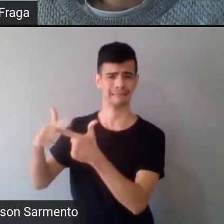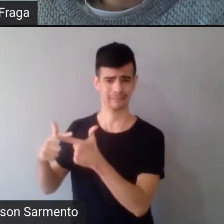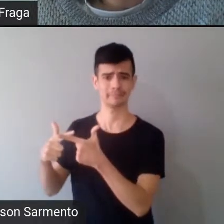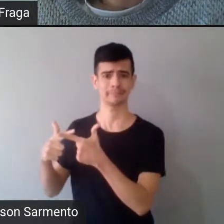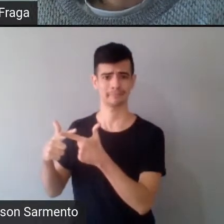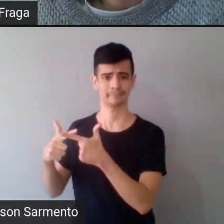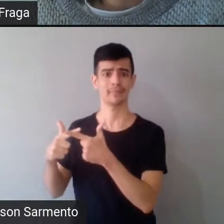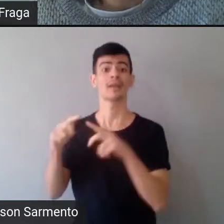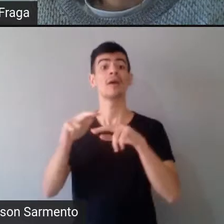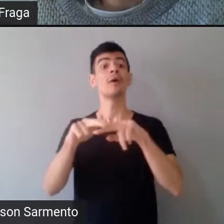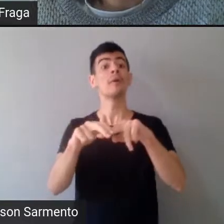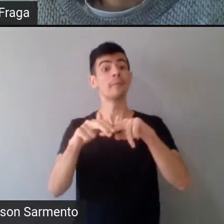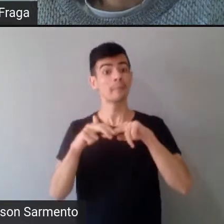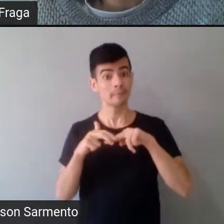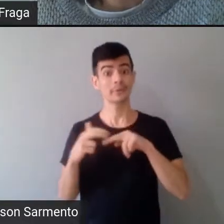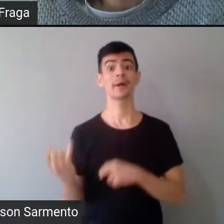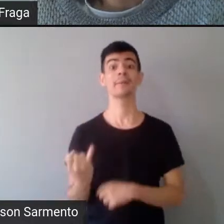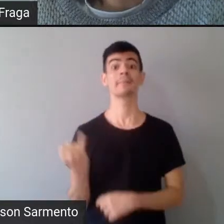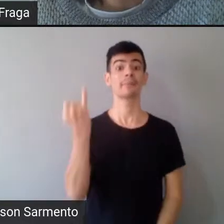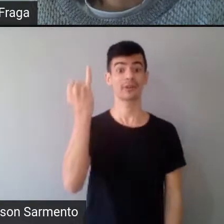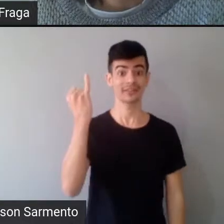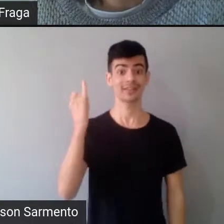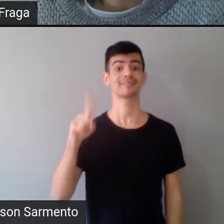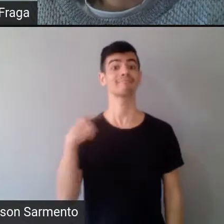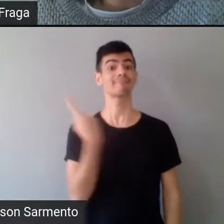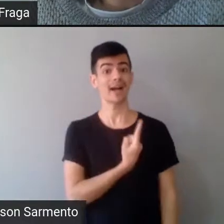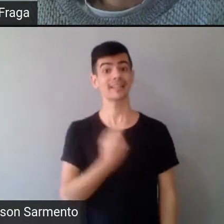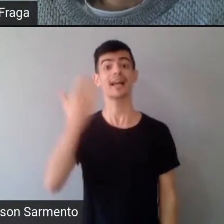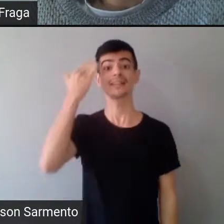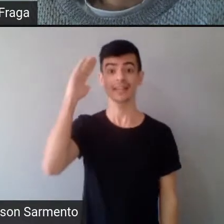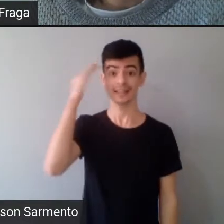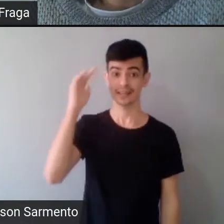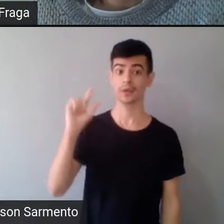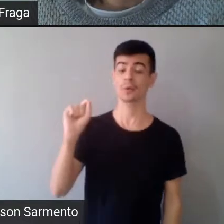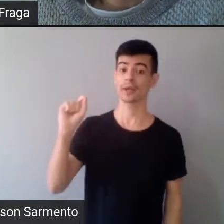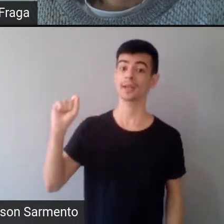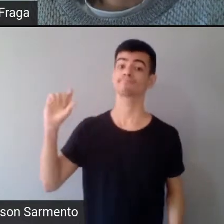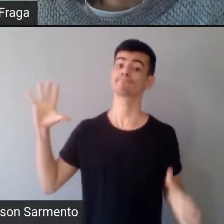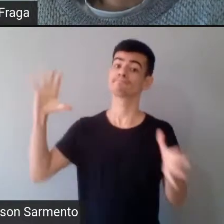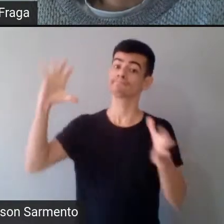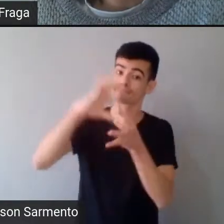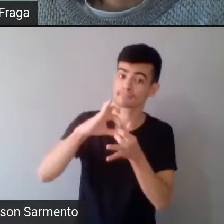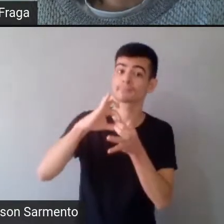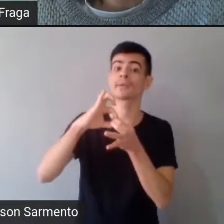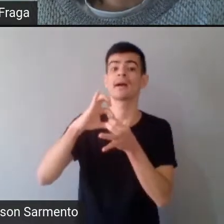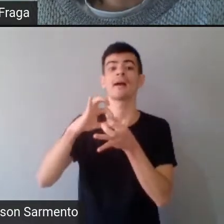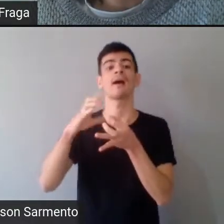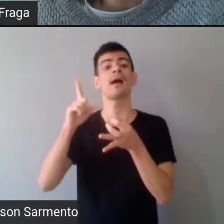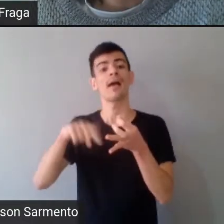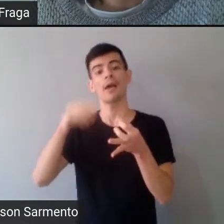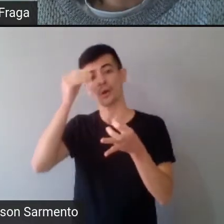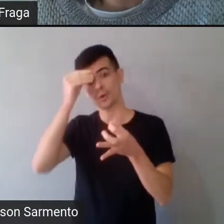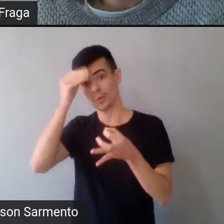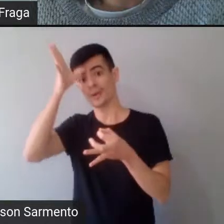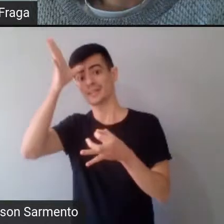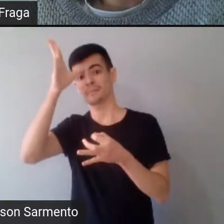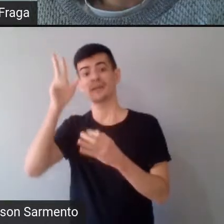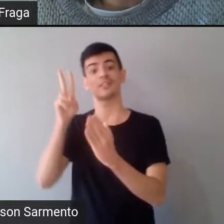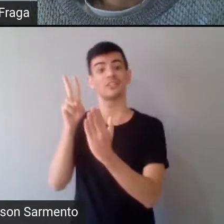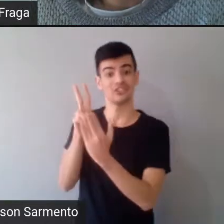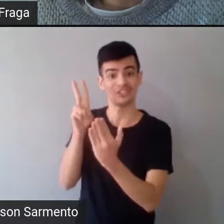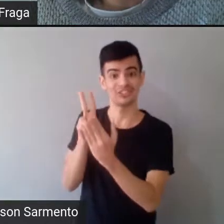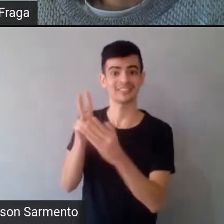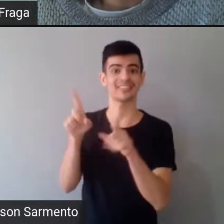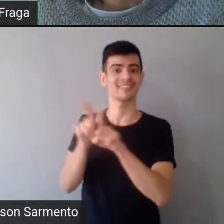justamente se associando ao conhecimento indígena, aos saberes ancestrais. Eu acho que esse